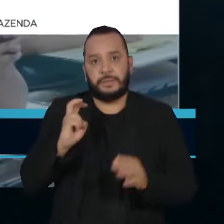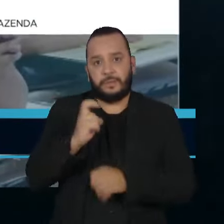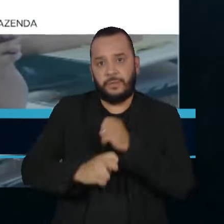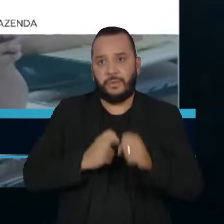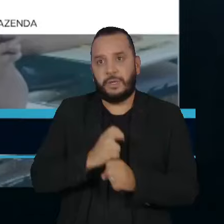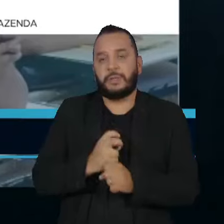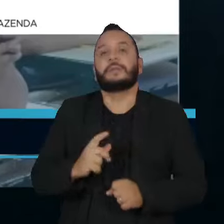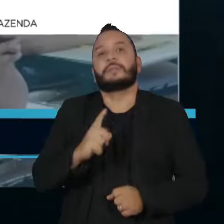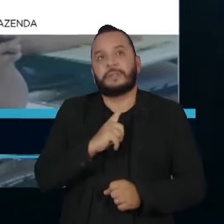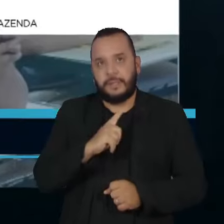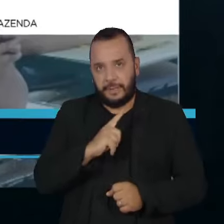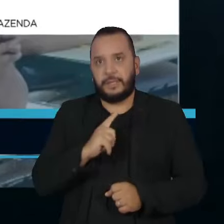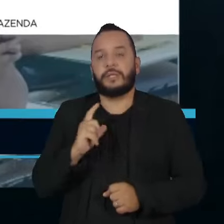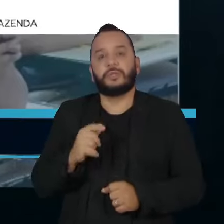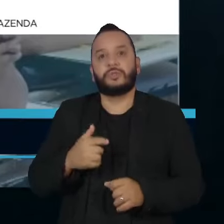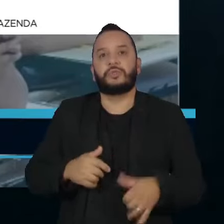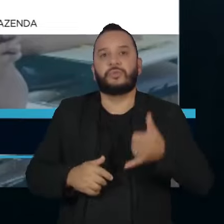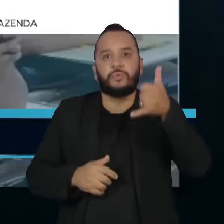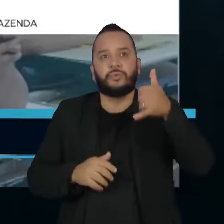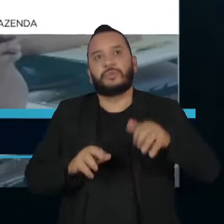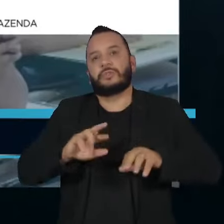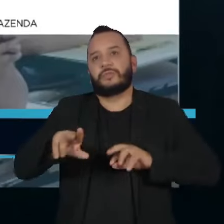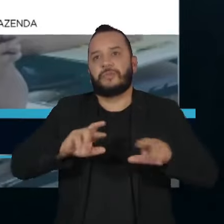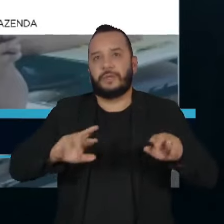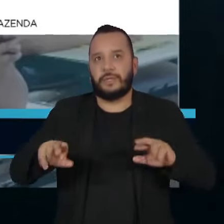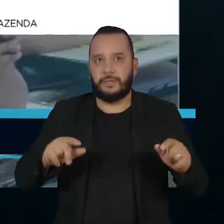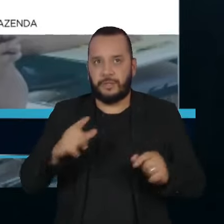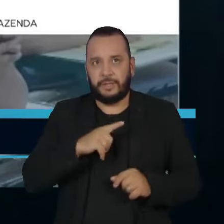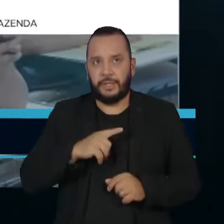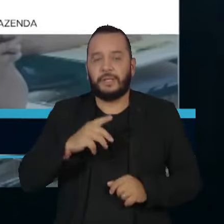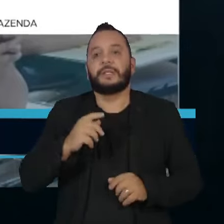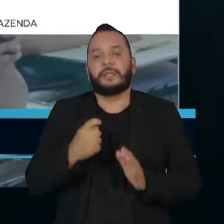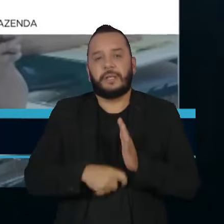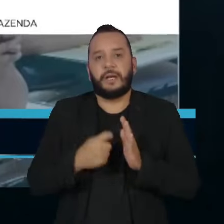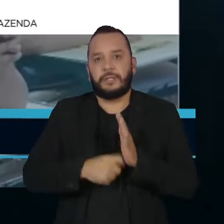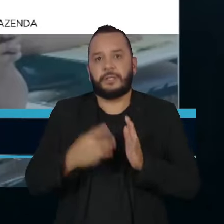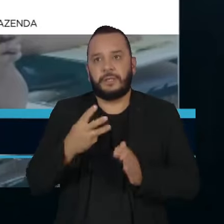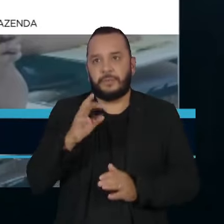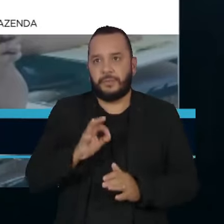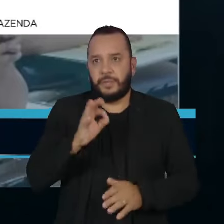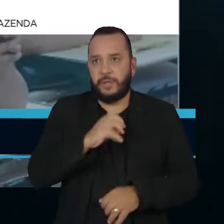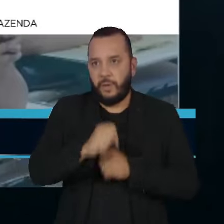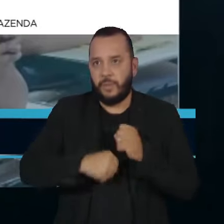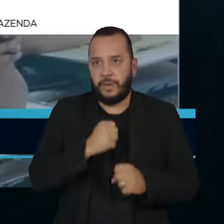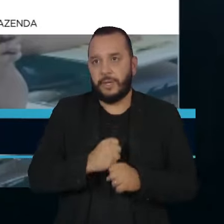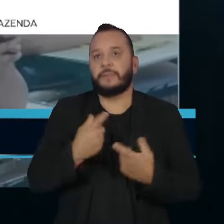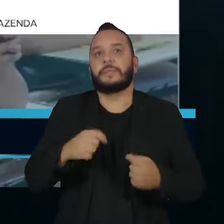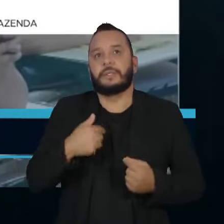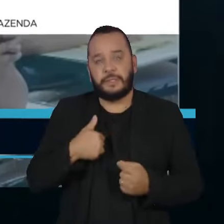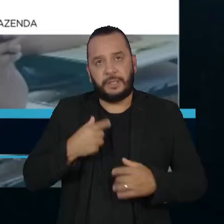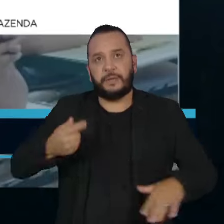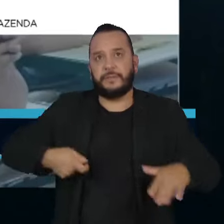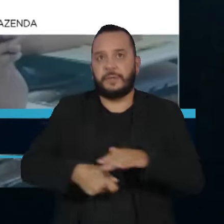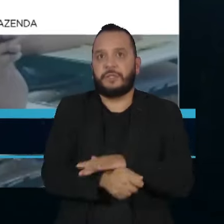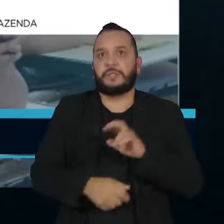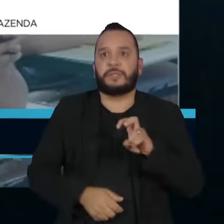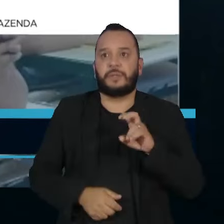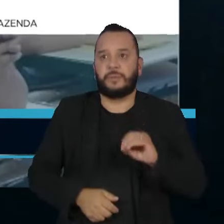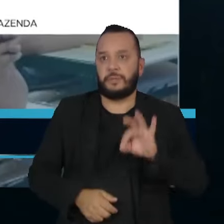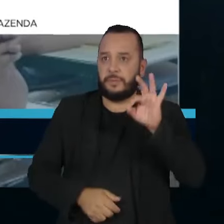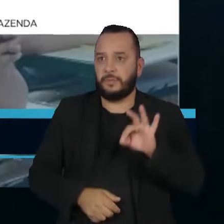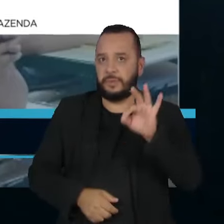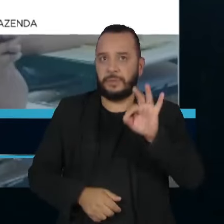optar por diferentes faixas de juros. Para uma taxa real de 3% ao ano, terá que aplicar ao menos 50%